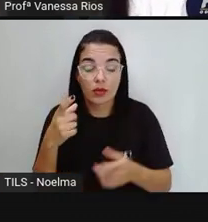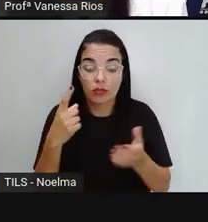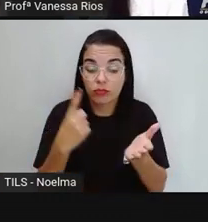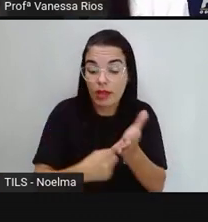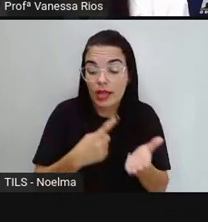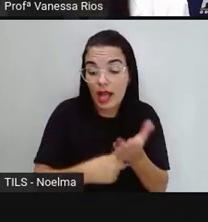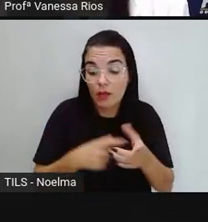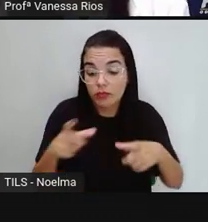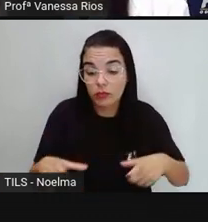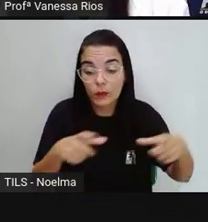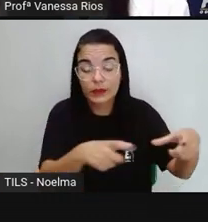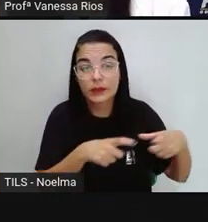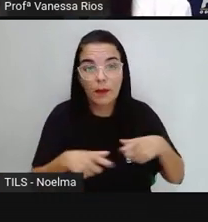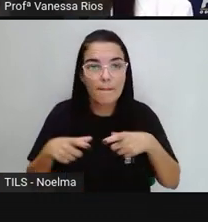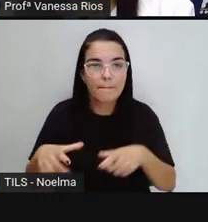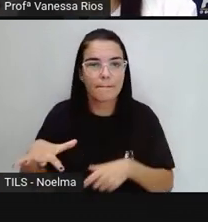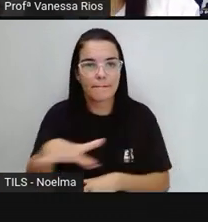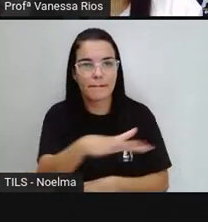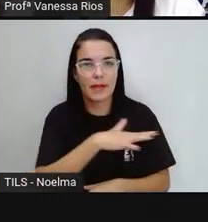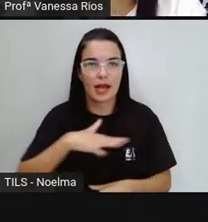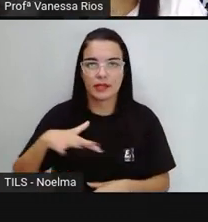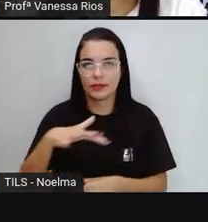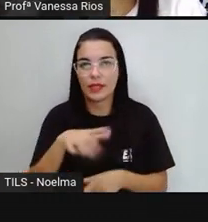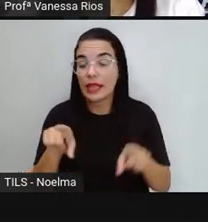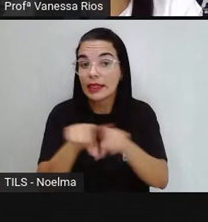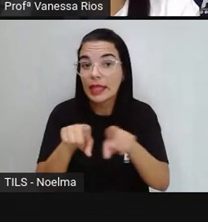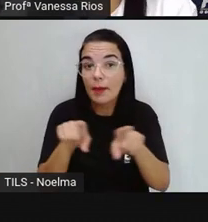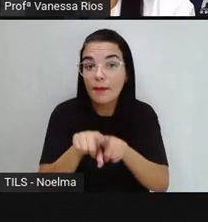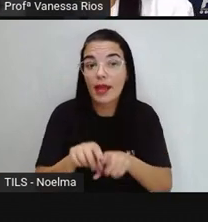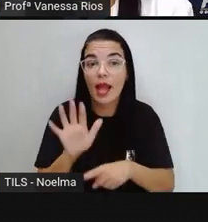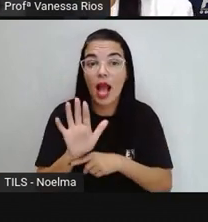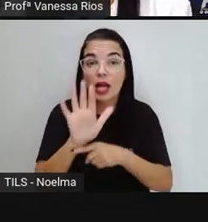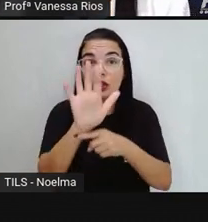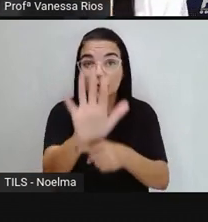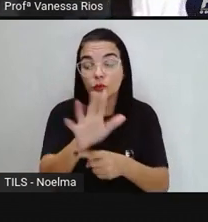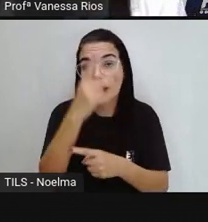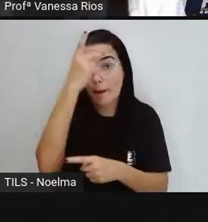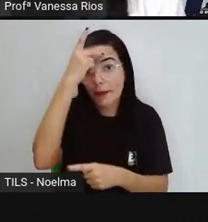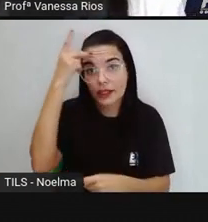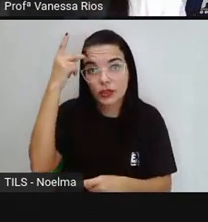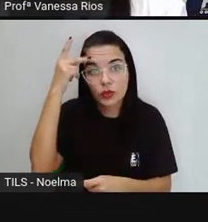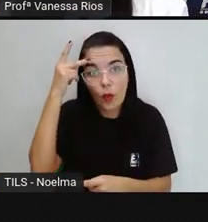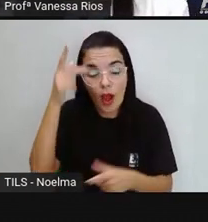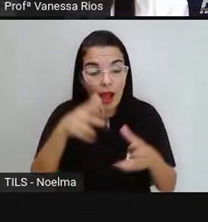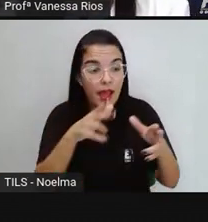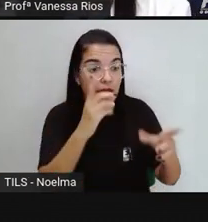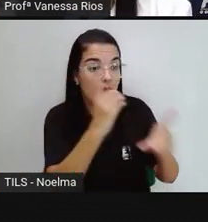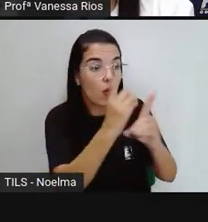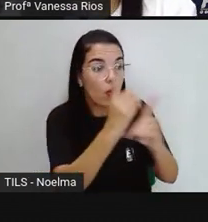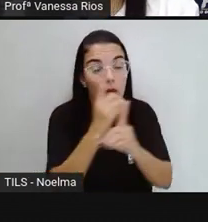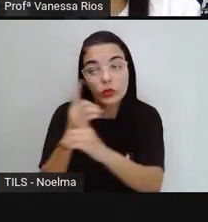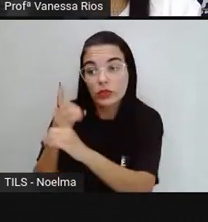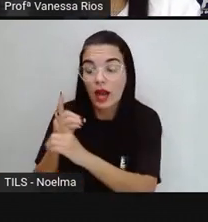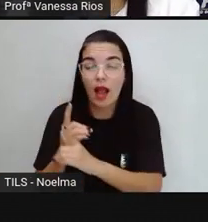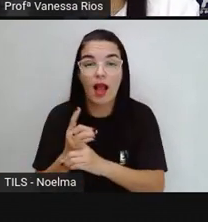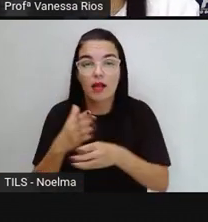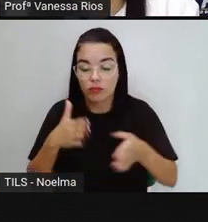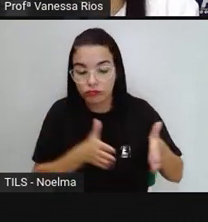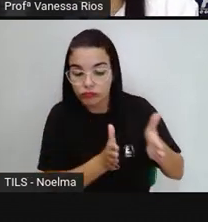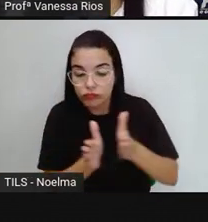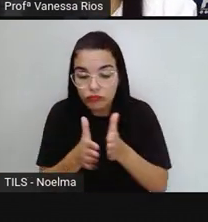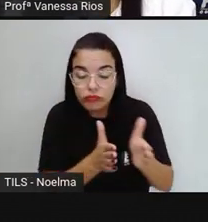Os mapas servem para alguém se situar e definir ou identificar o caminho a